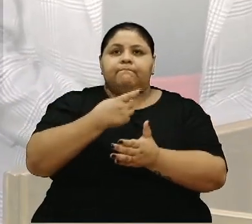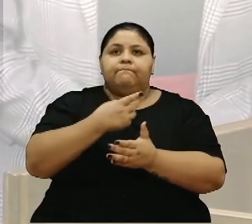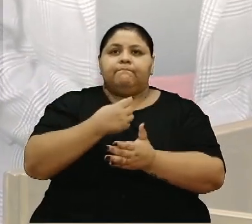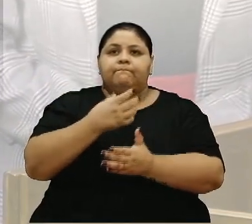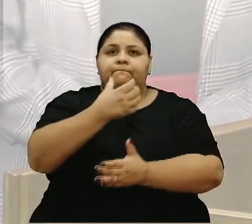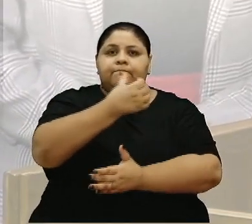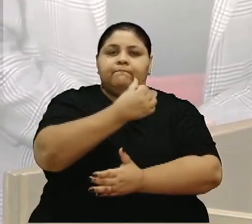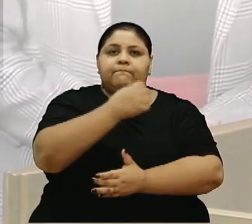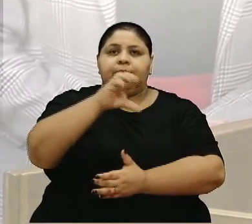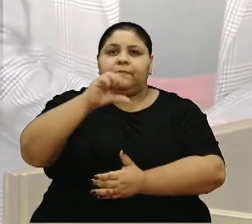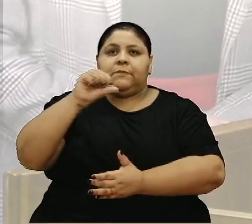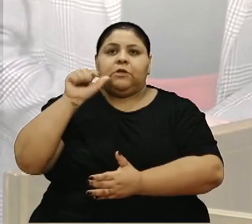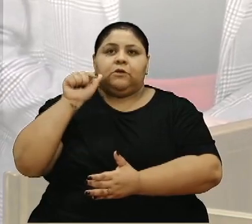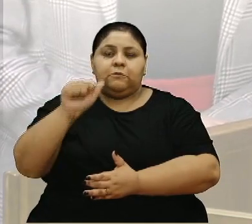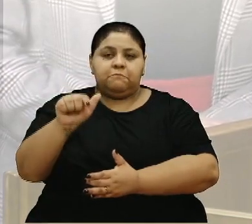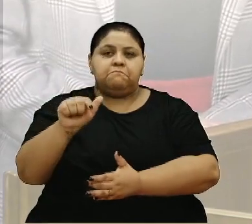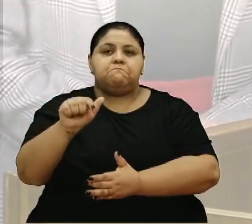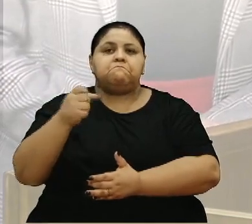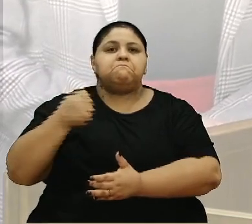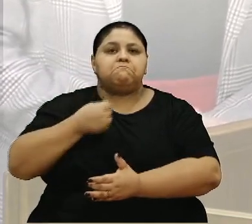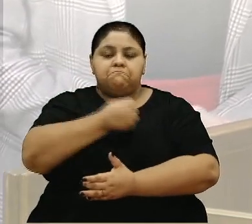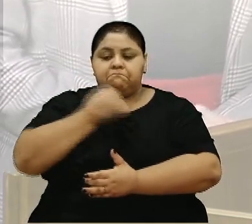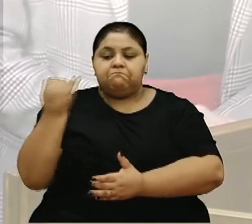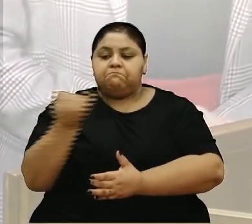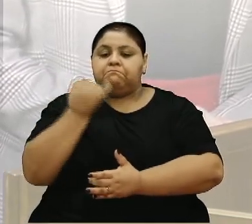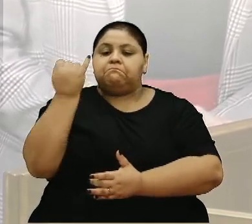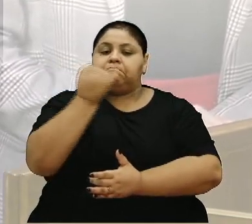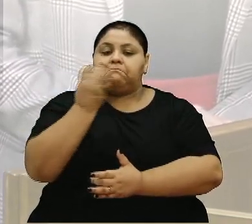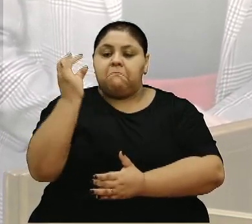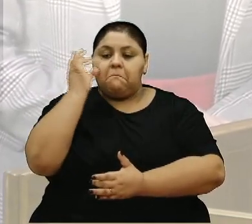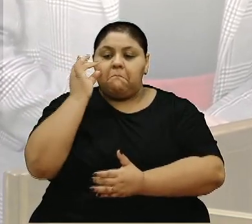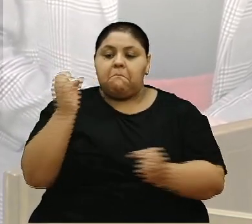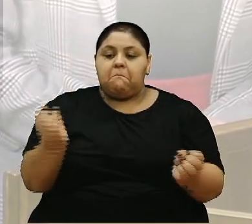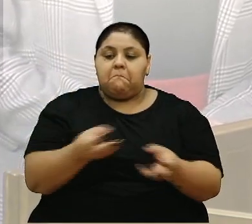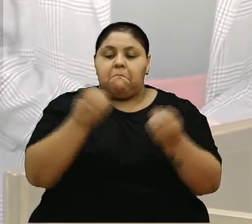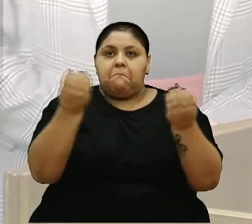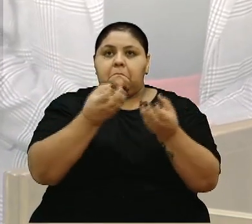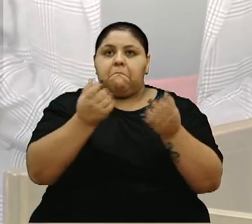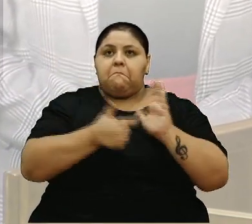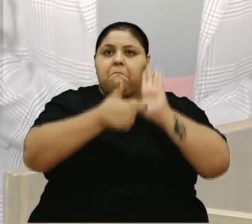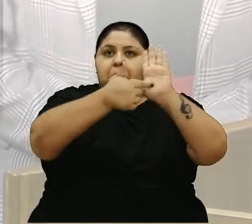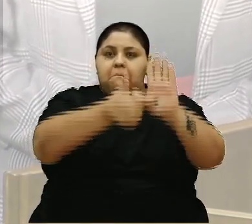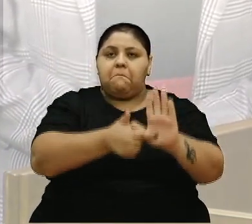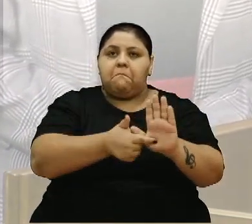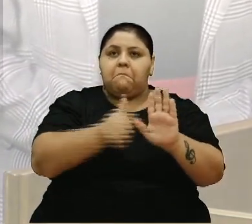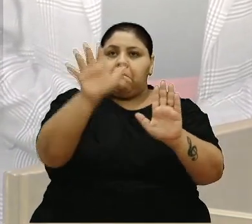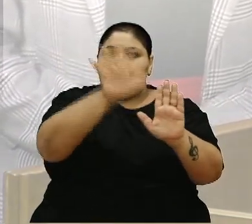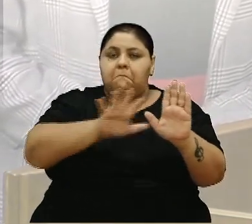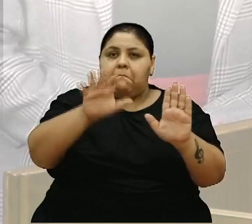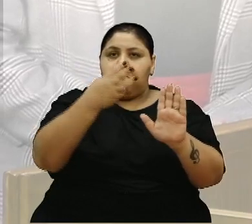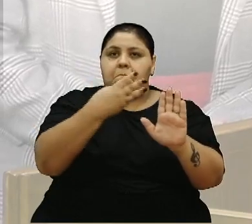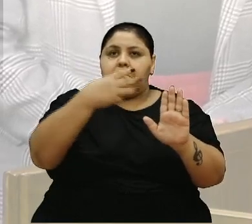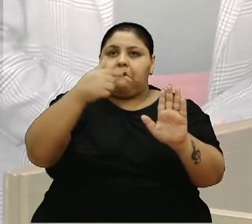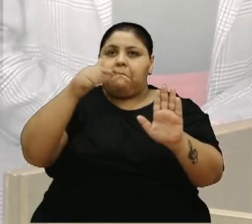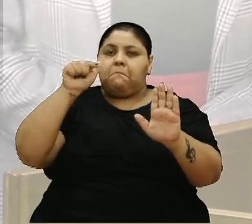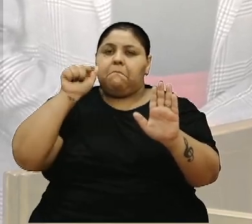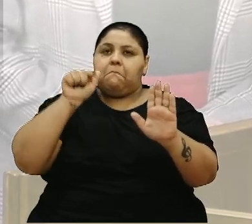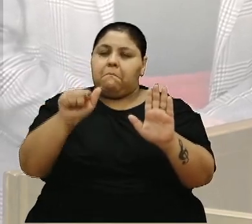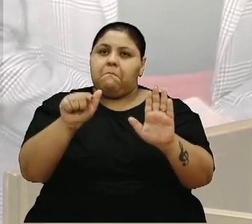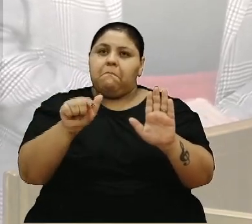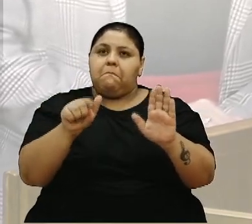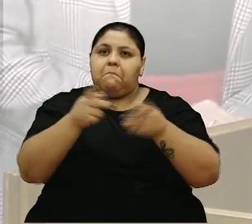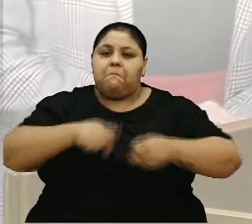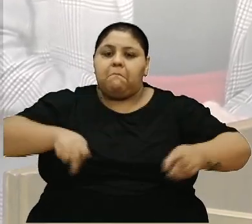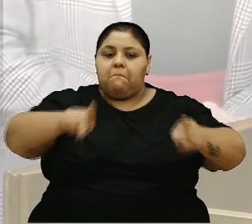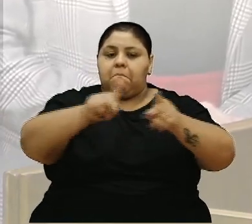mil. Olha o número expressivo de crianças, então, presentes na festa. Shows nacionais, 37 mil. O